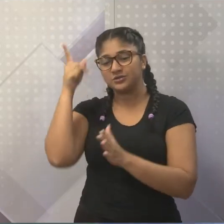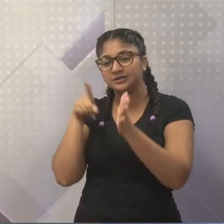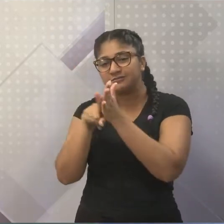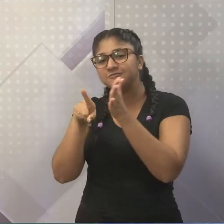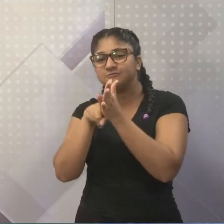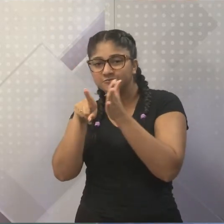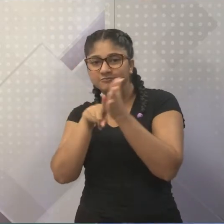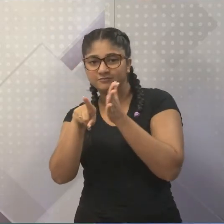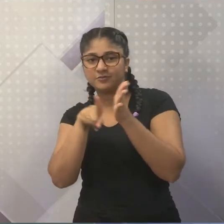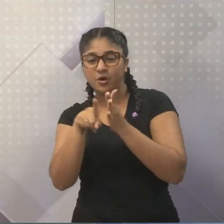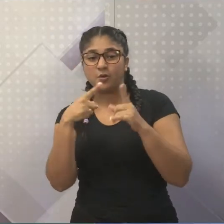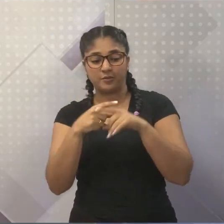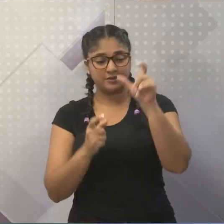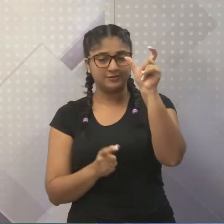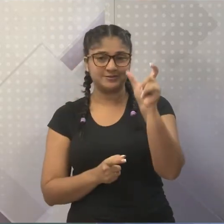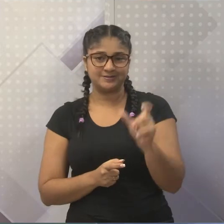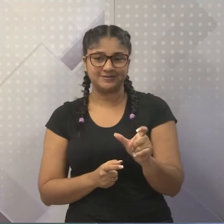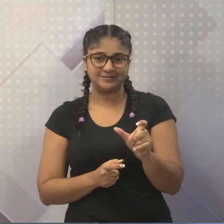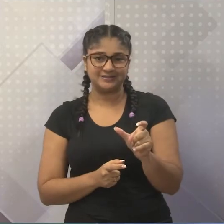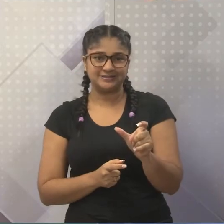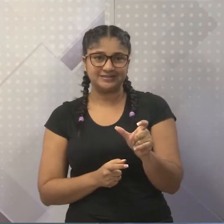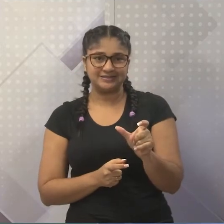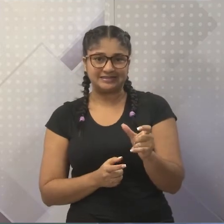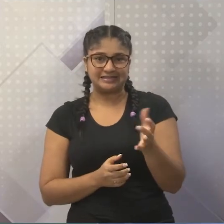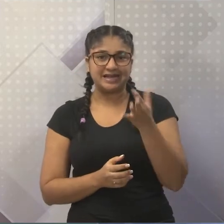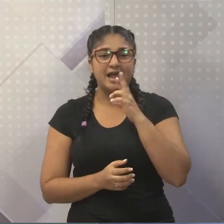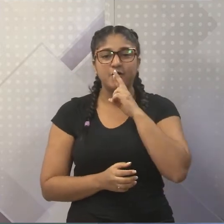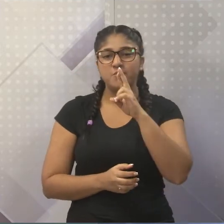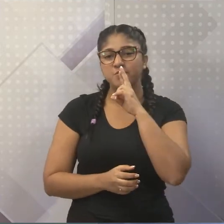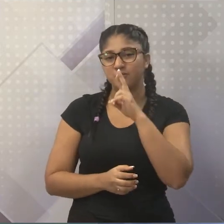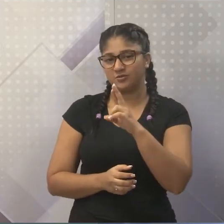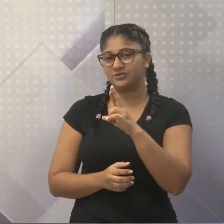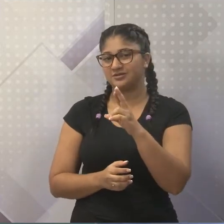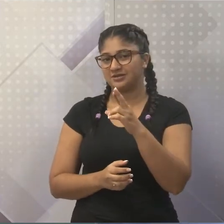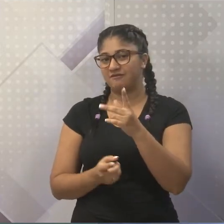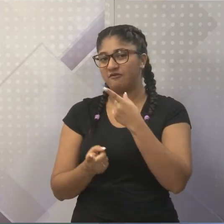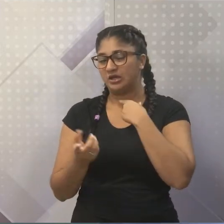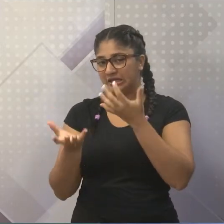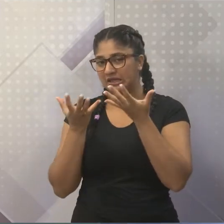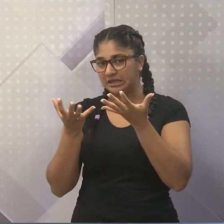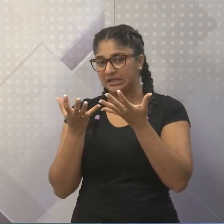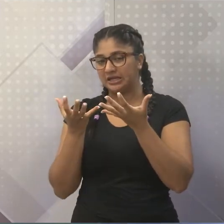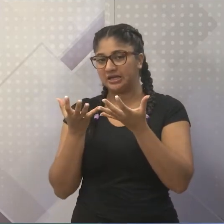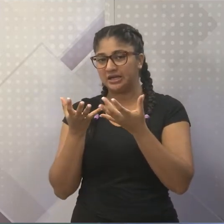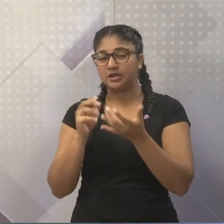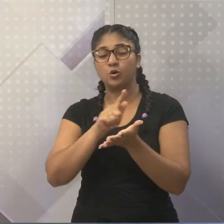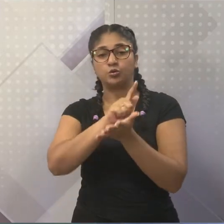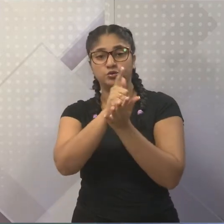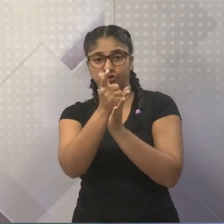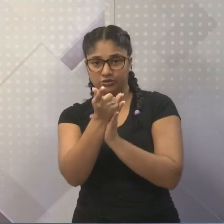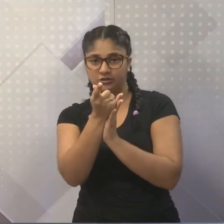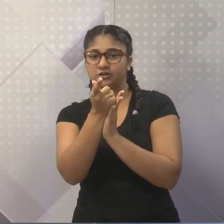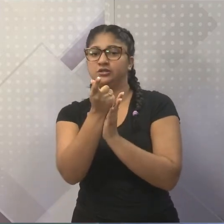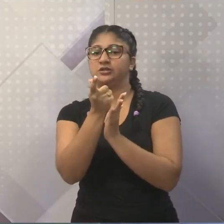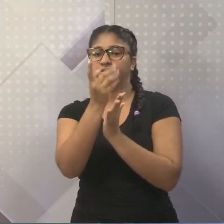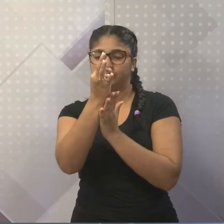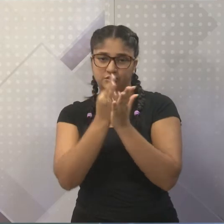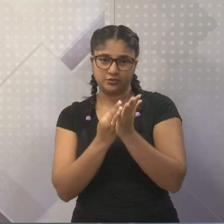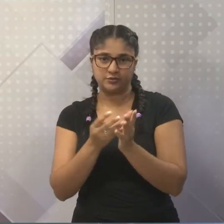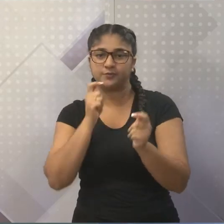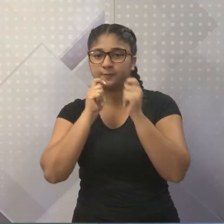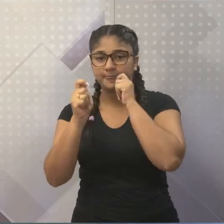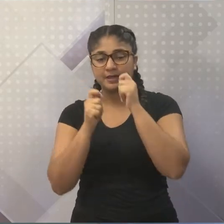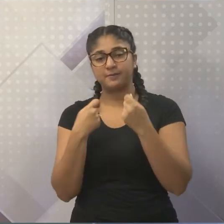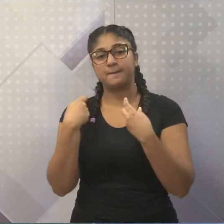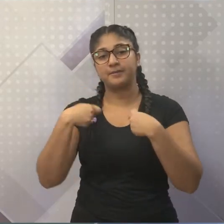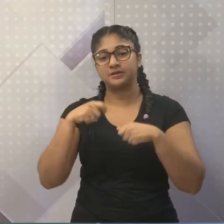fazer com que o entrevistado solte aquilo que ele quer. Então, o gênero entrevista tem que ter o entrevistador e o